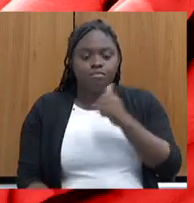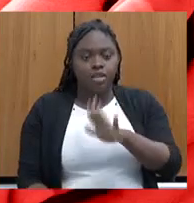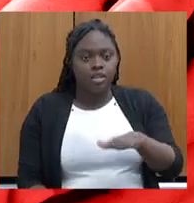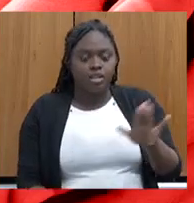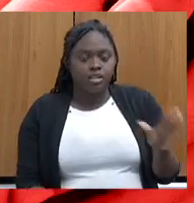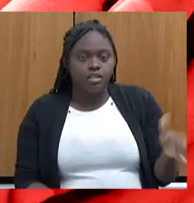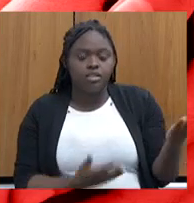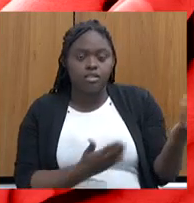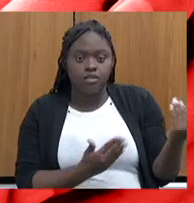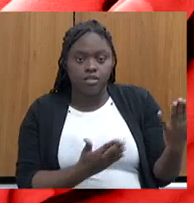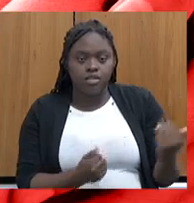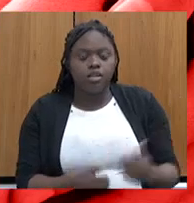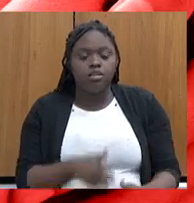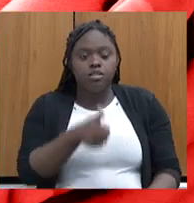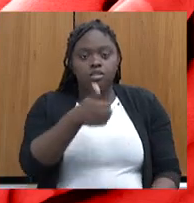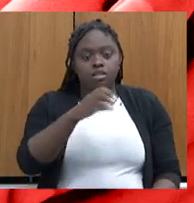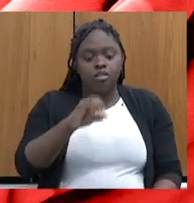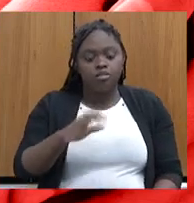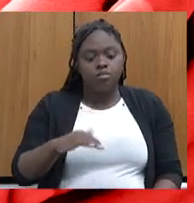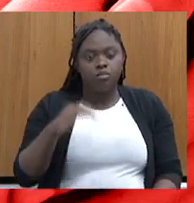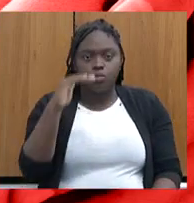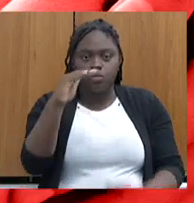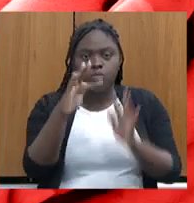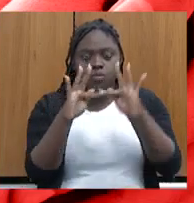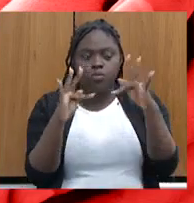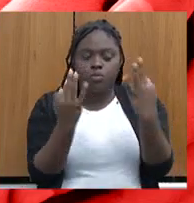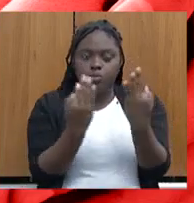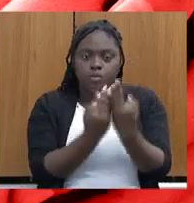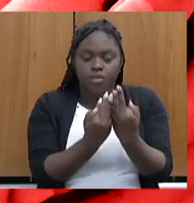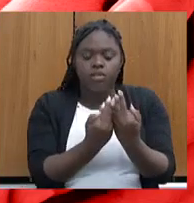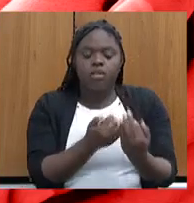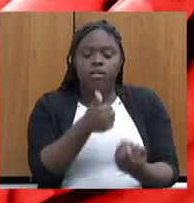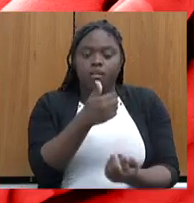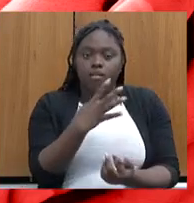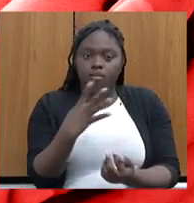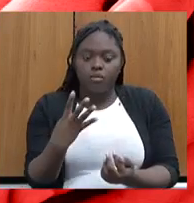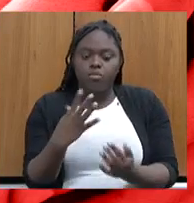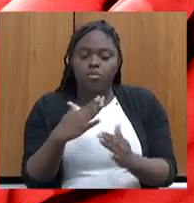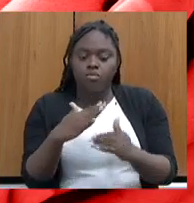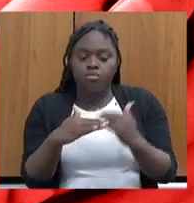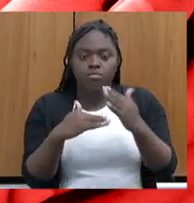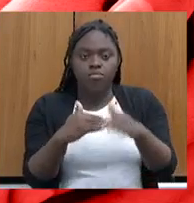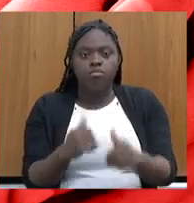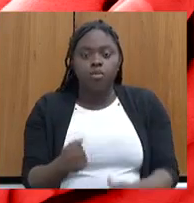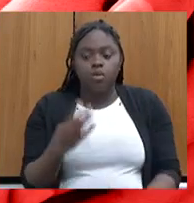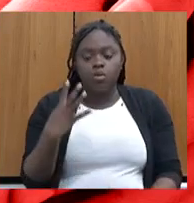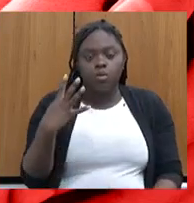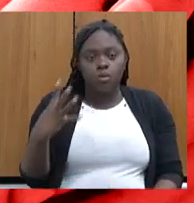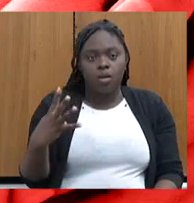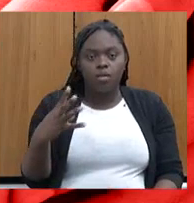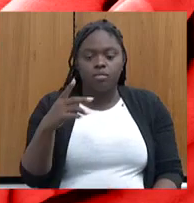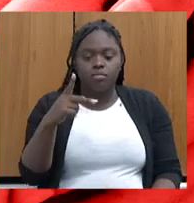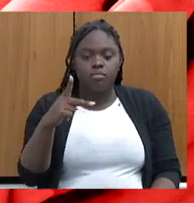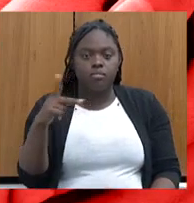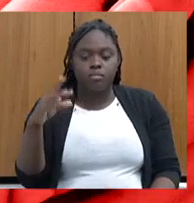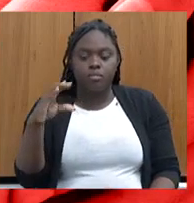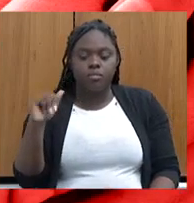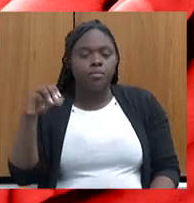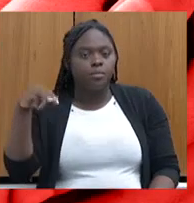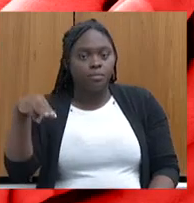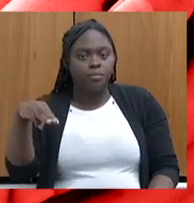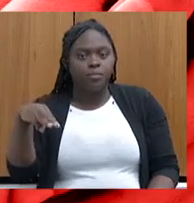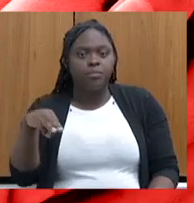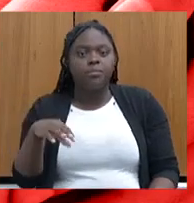19 para adultos e famílias, sendo 14 em celebração, 4 para o PP-CAM, 9